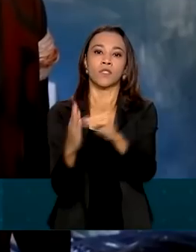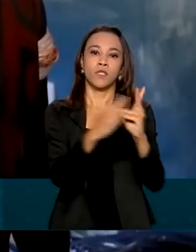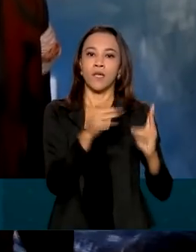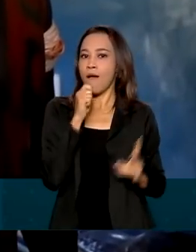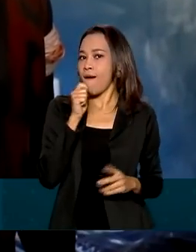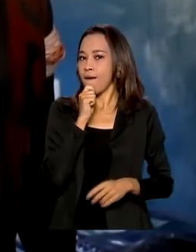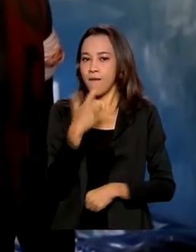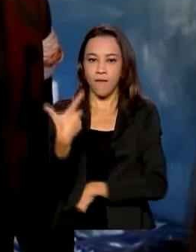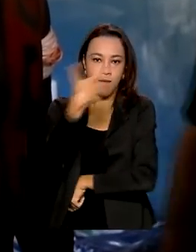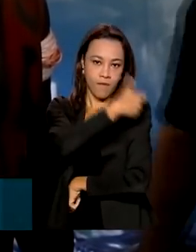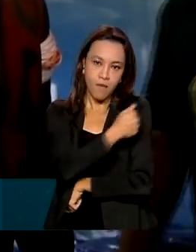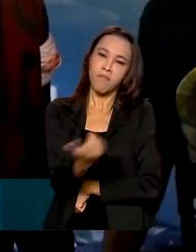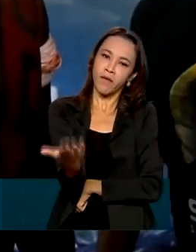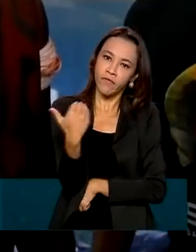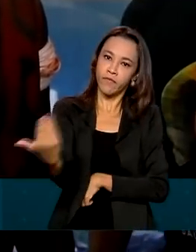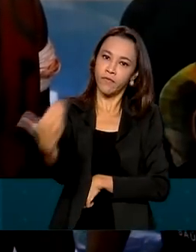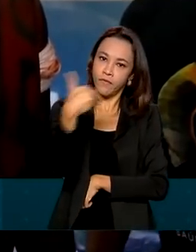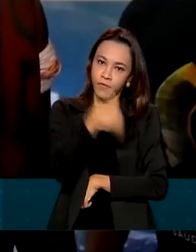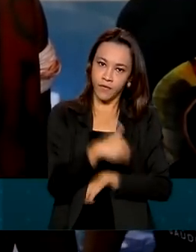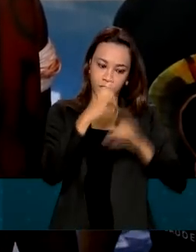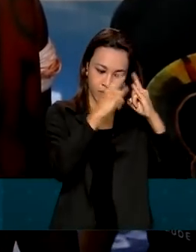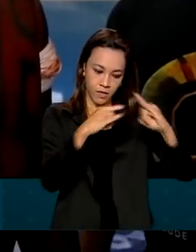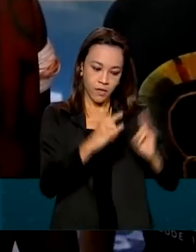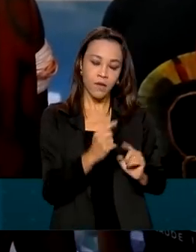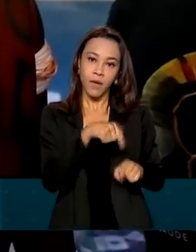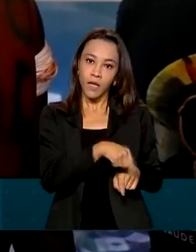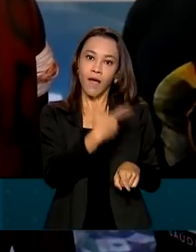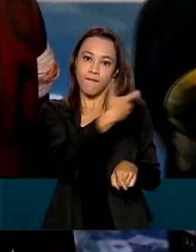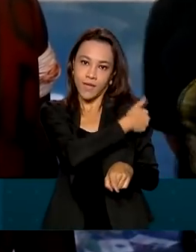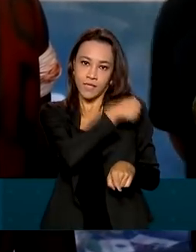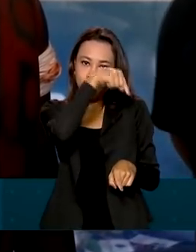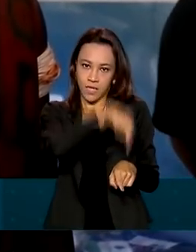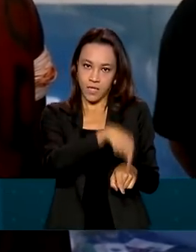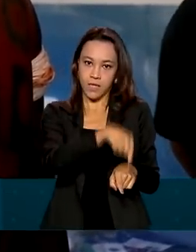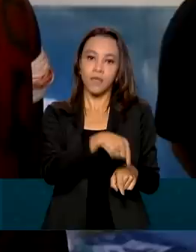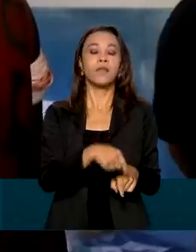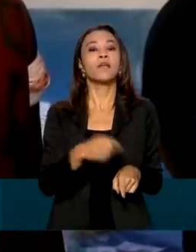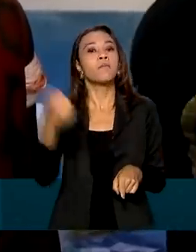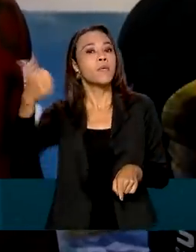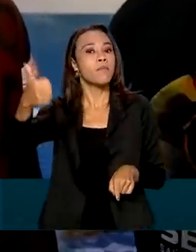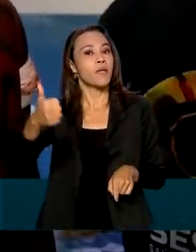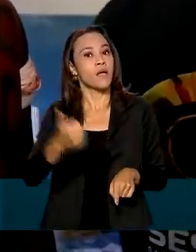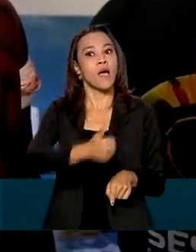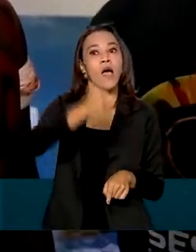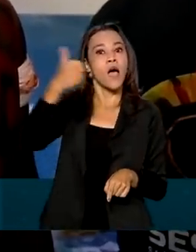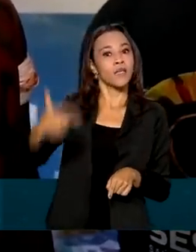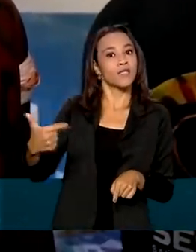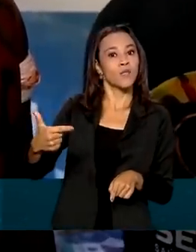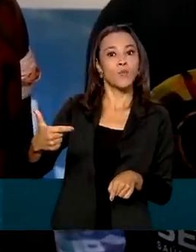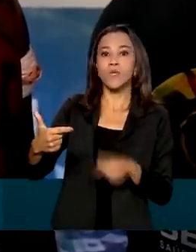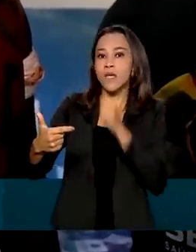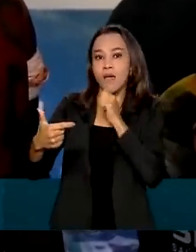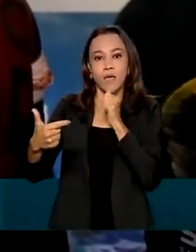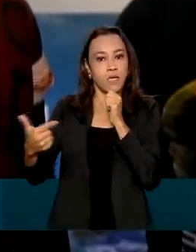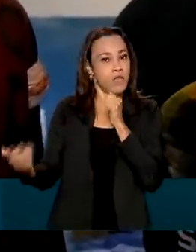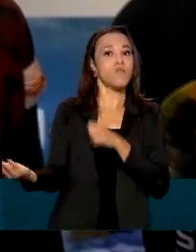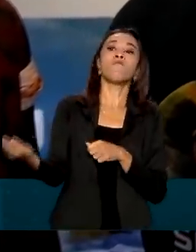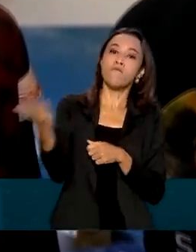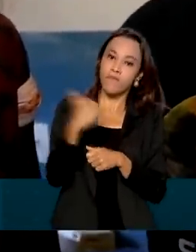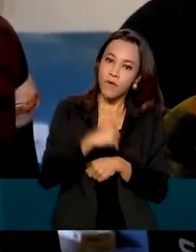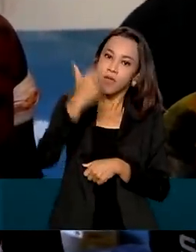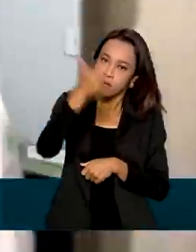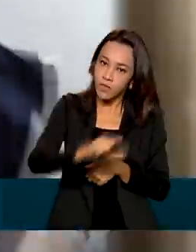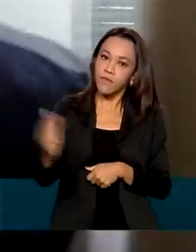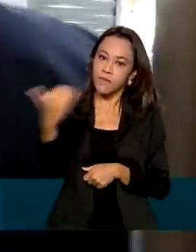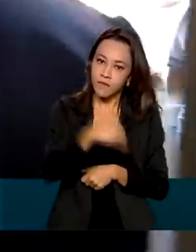comparecer à unidade básica, tomar a primeira dose. E os que tomaram a primeira dose e não tomaram a segunda dose, para vir tomar